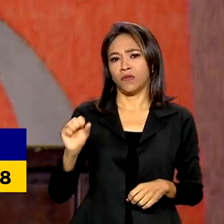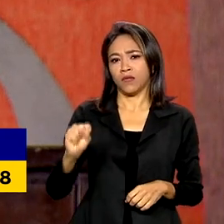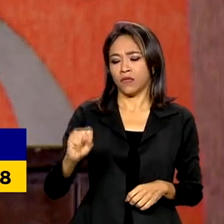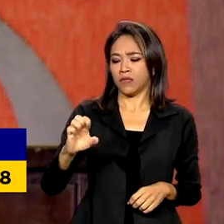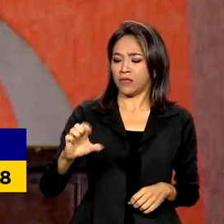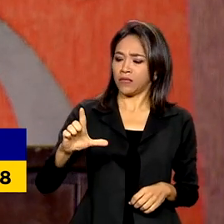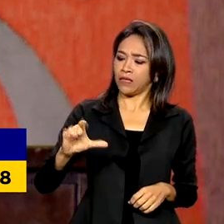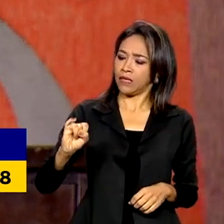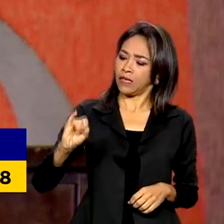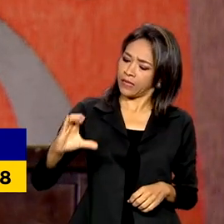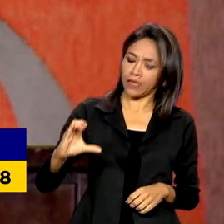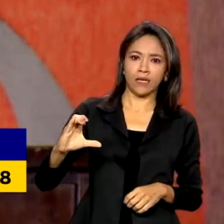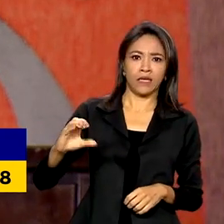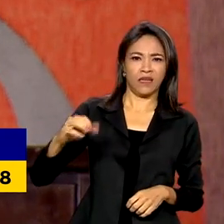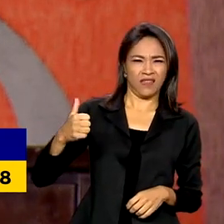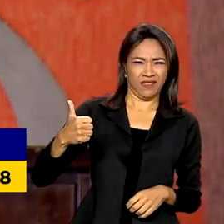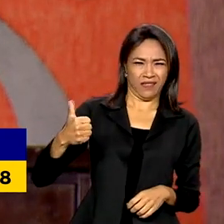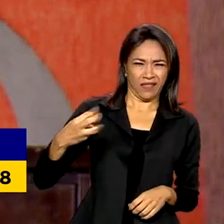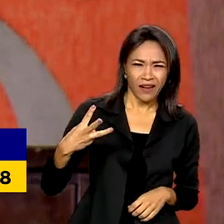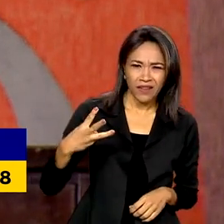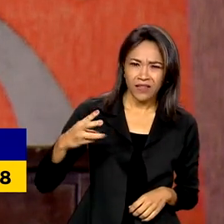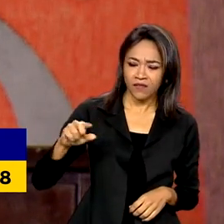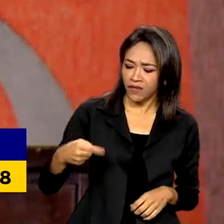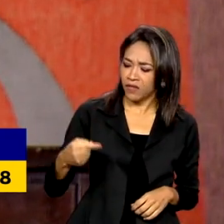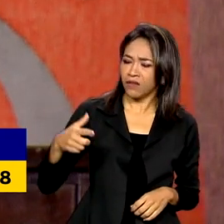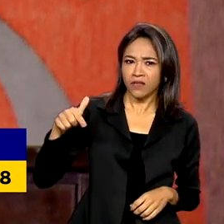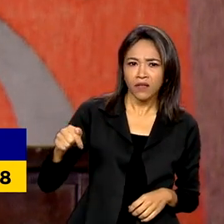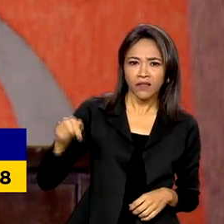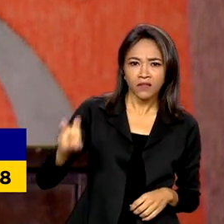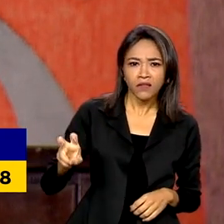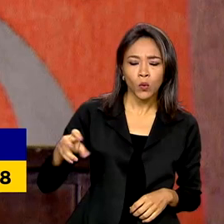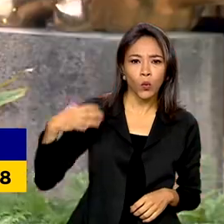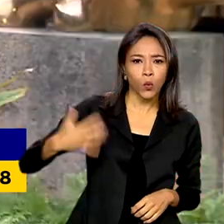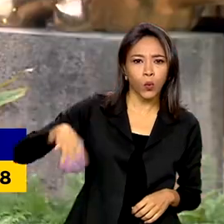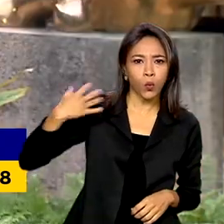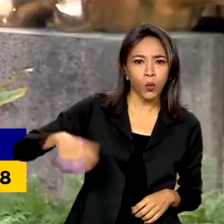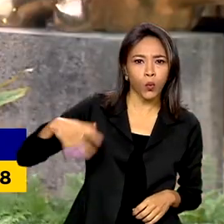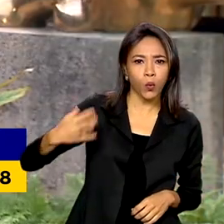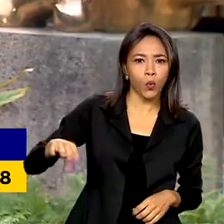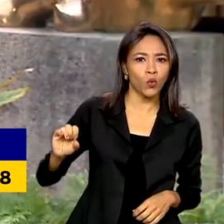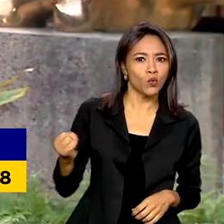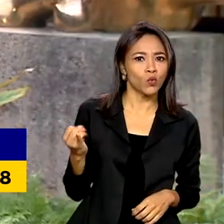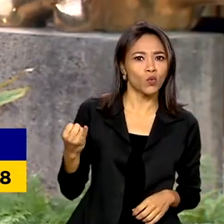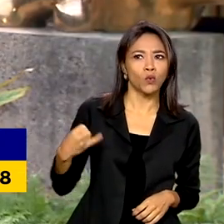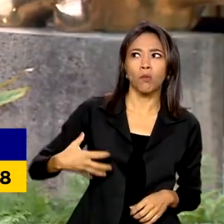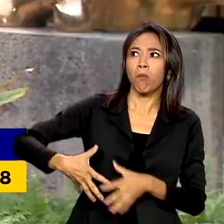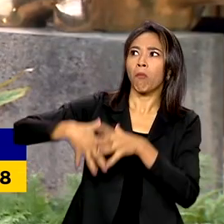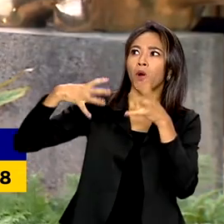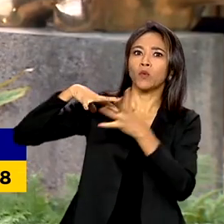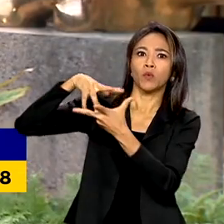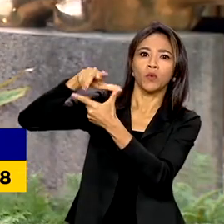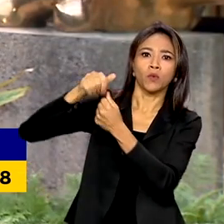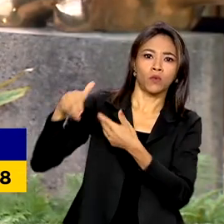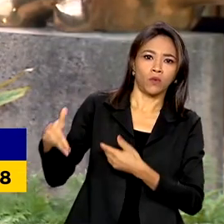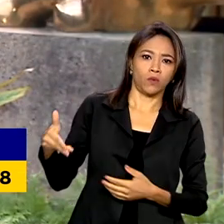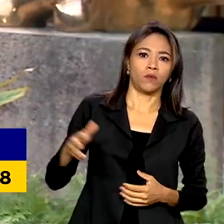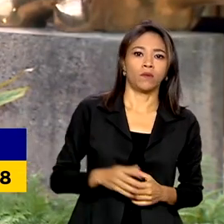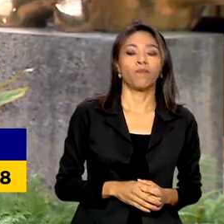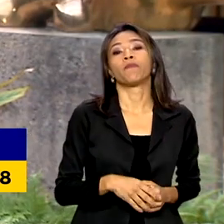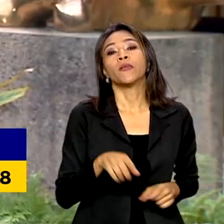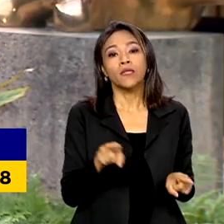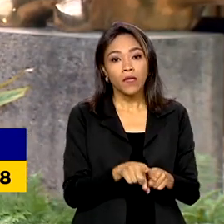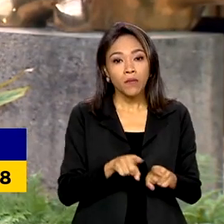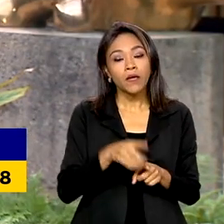,75 maiores juros do mundo. O crescimento econômico do país também esteve